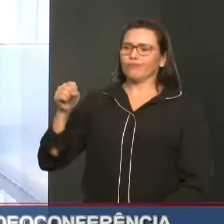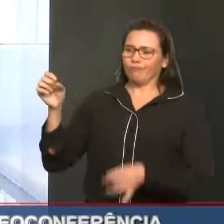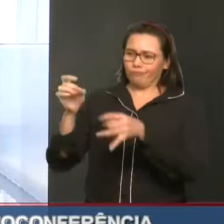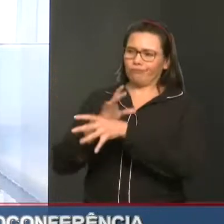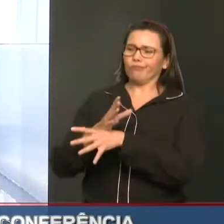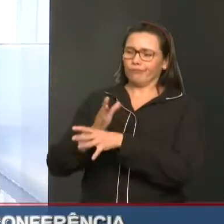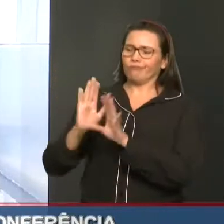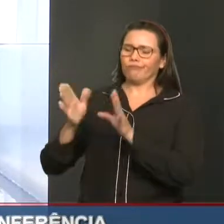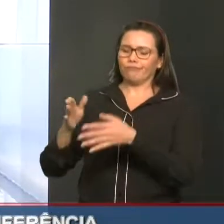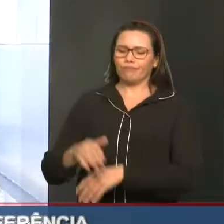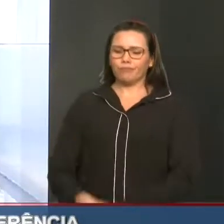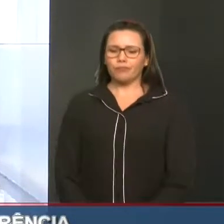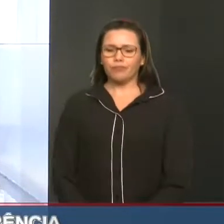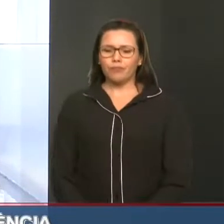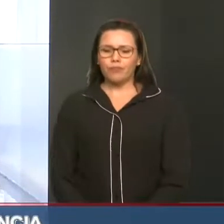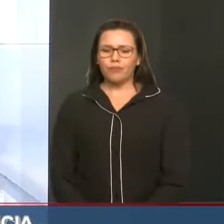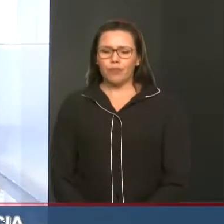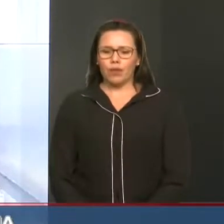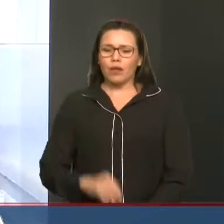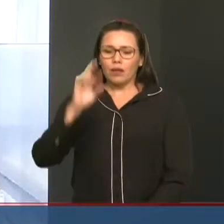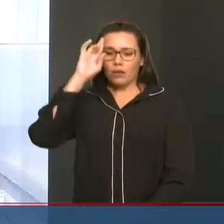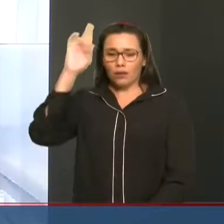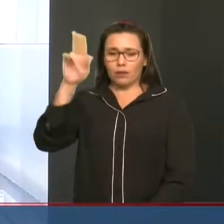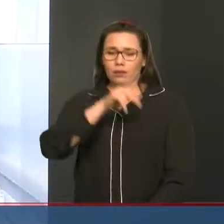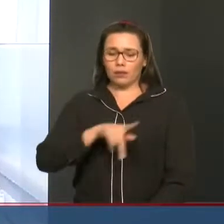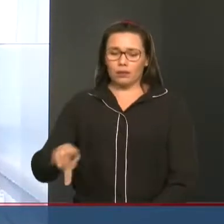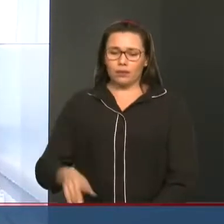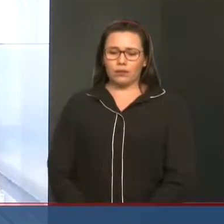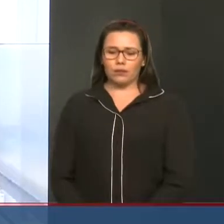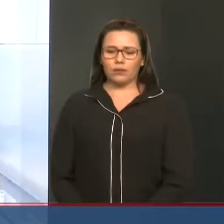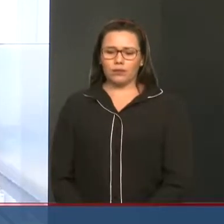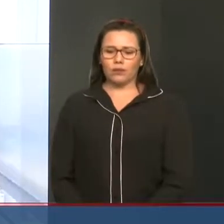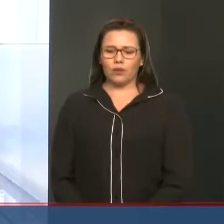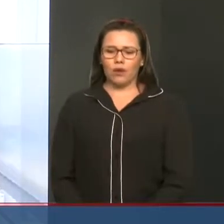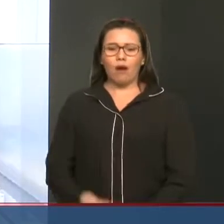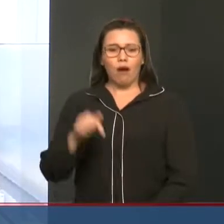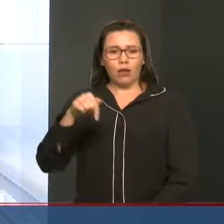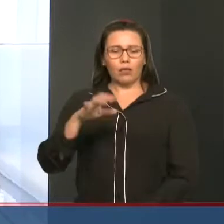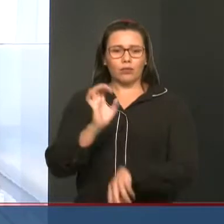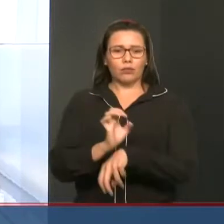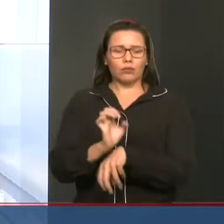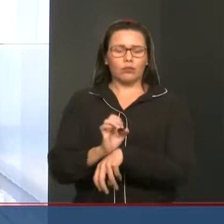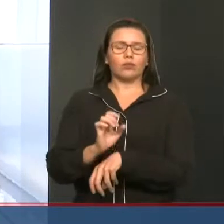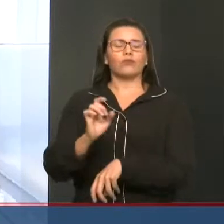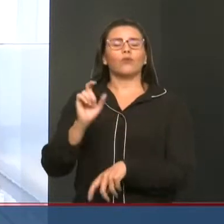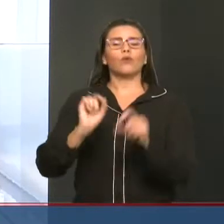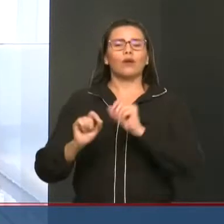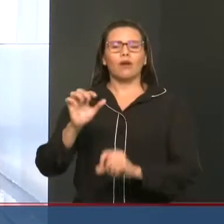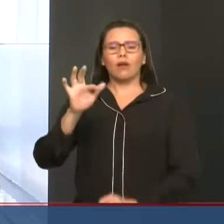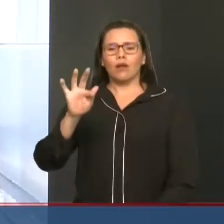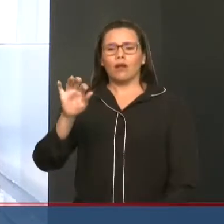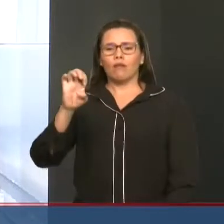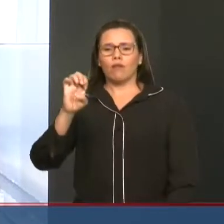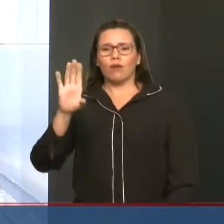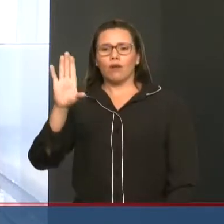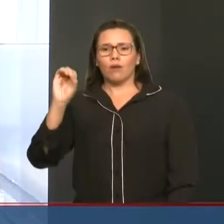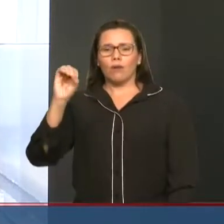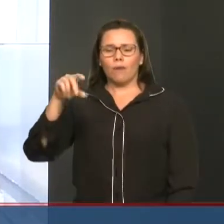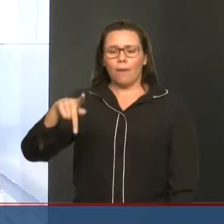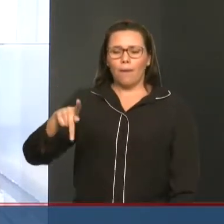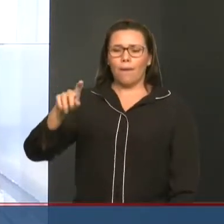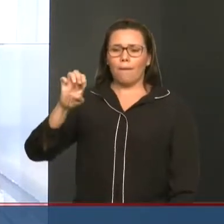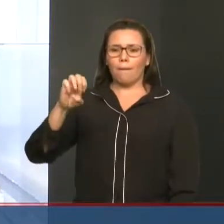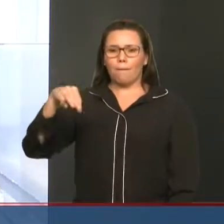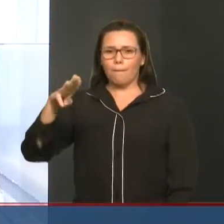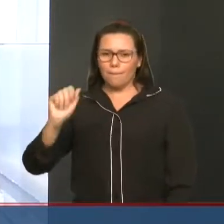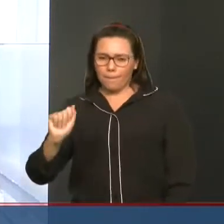Presidente, eu gostaria de fazer aqui um breve comentário. Nós temos em nosso estado a FECOPEMA, que a Federação das Colônias de Pescadores